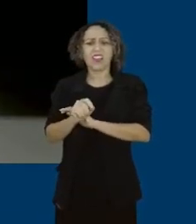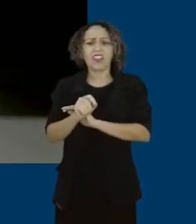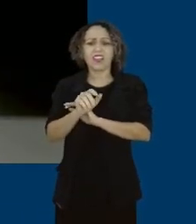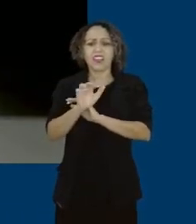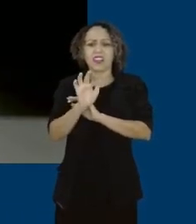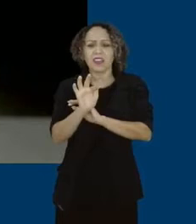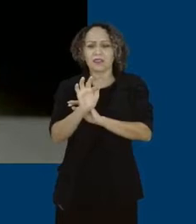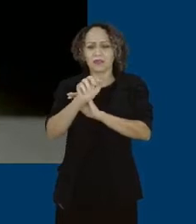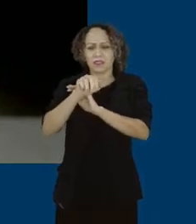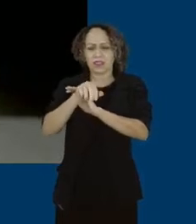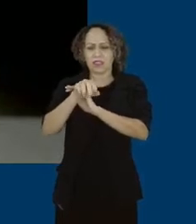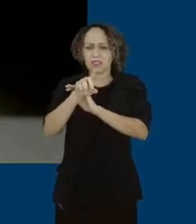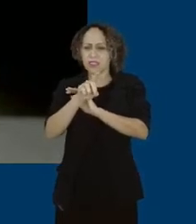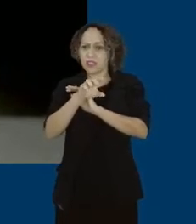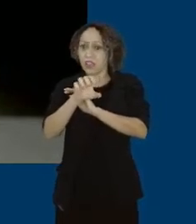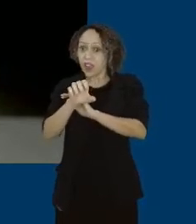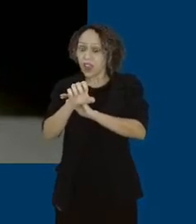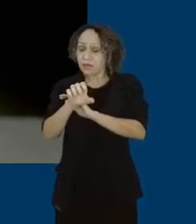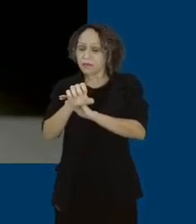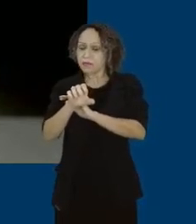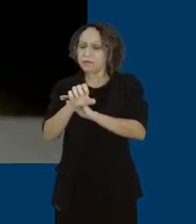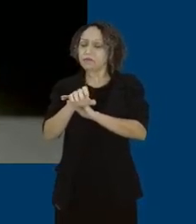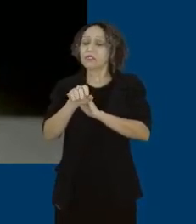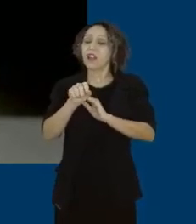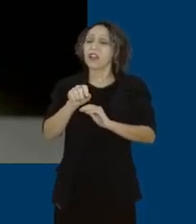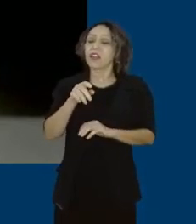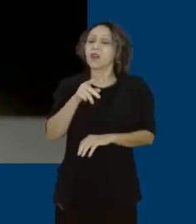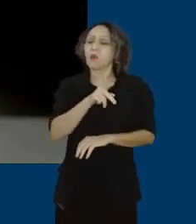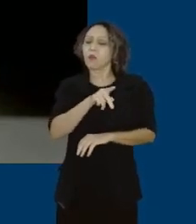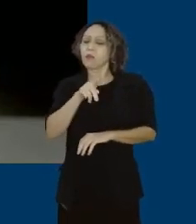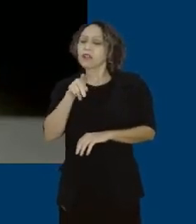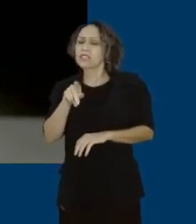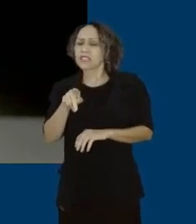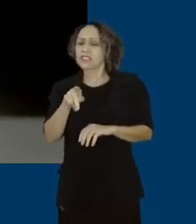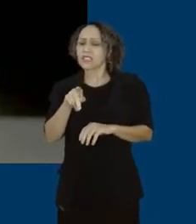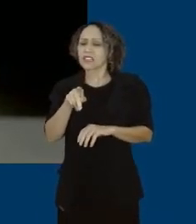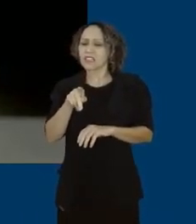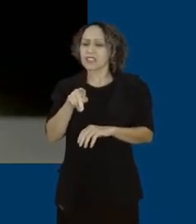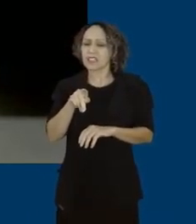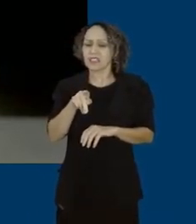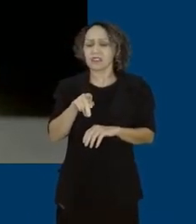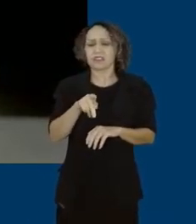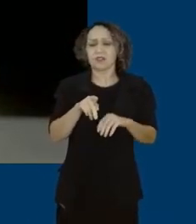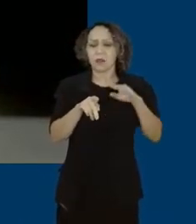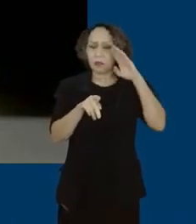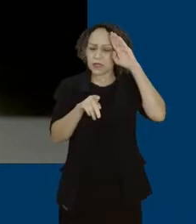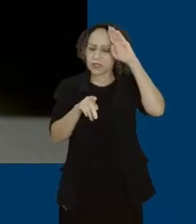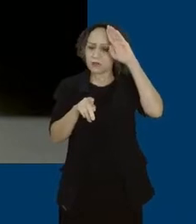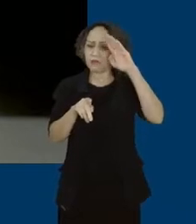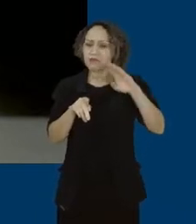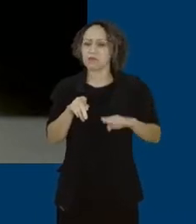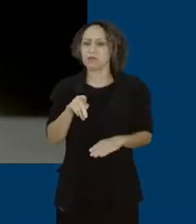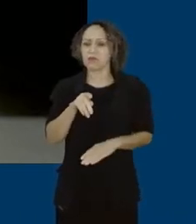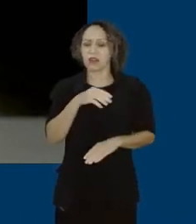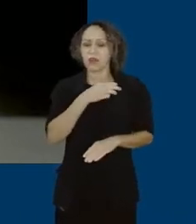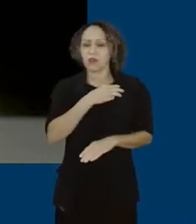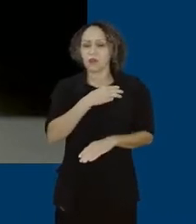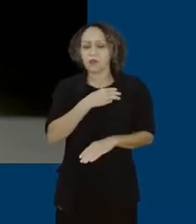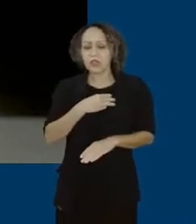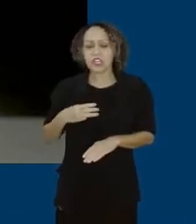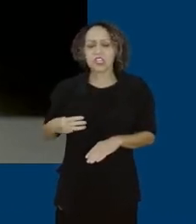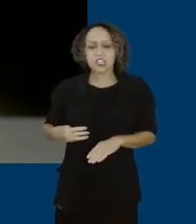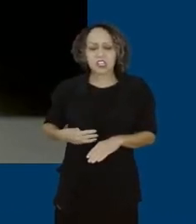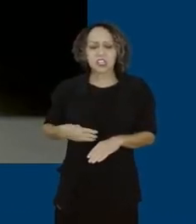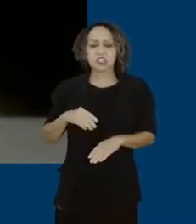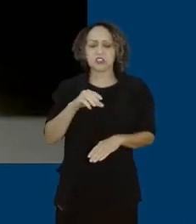foi indicado pelo ministro Ciro Nogueira, da Casa Civil, um dos principais ministros do governo Bolsonaro, que indicou o